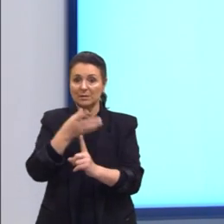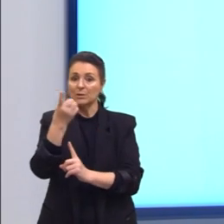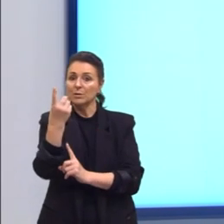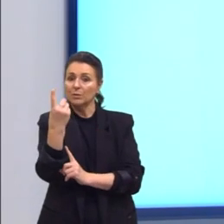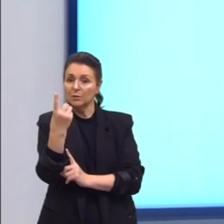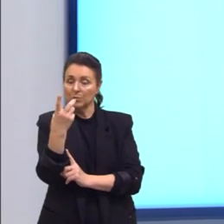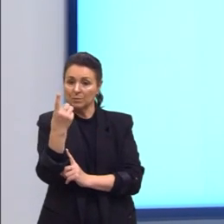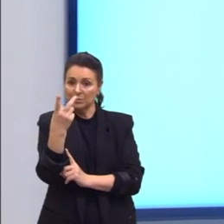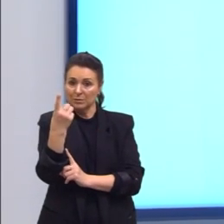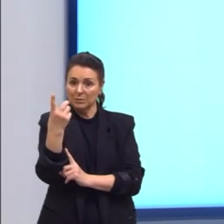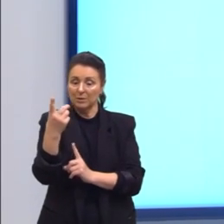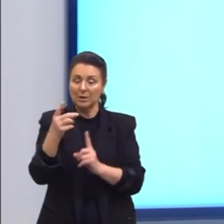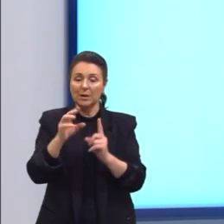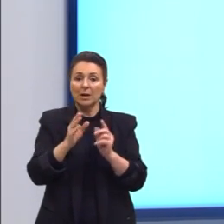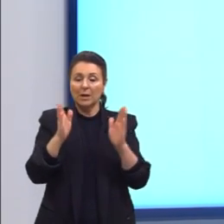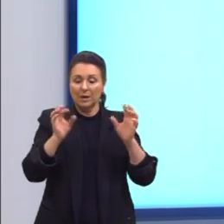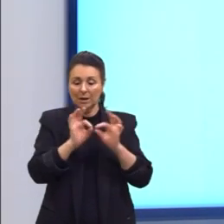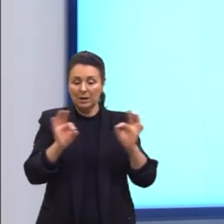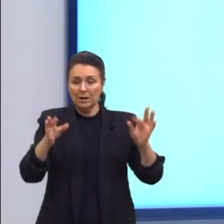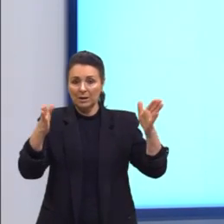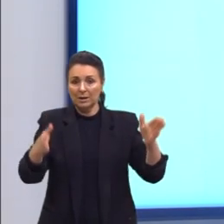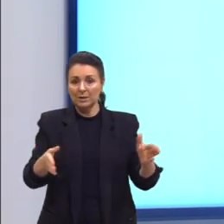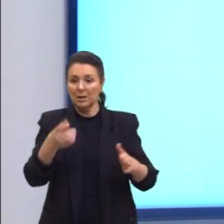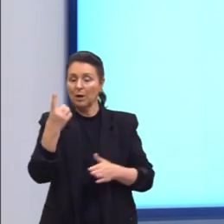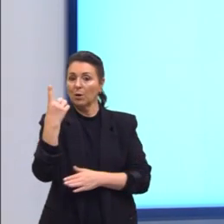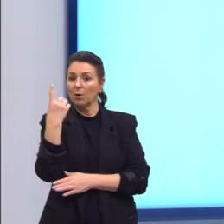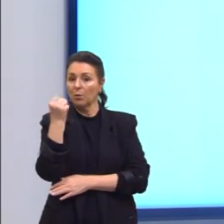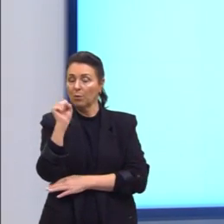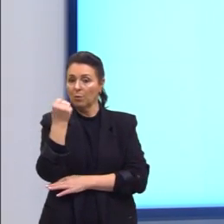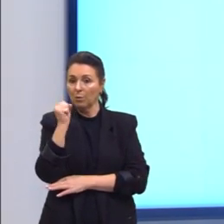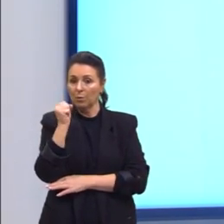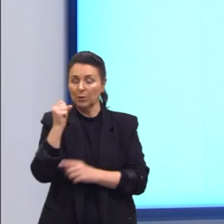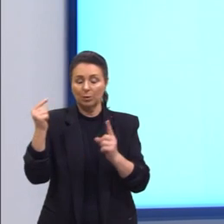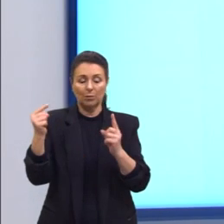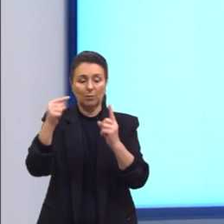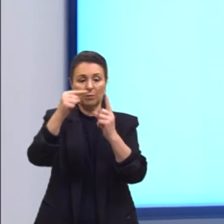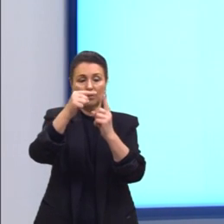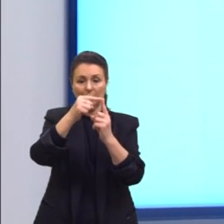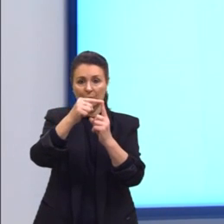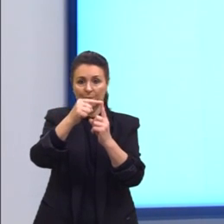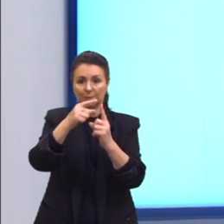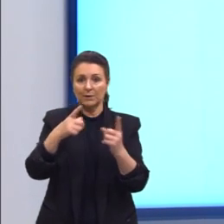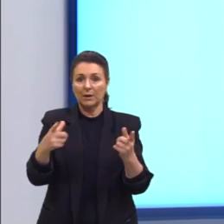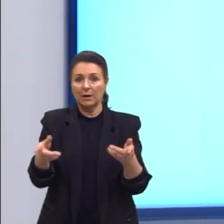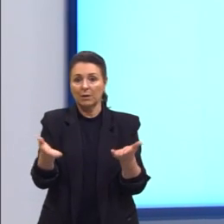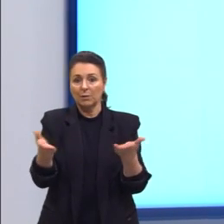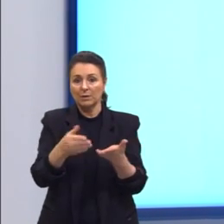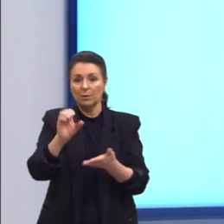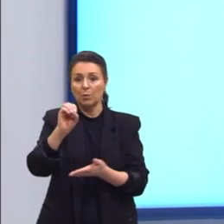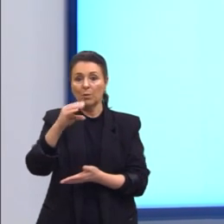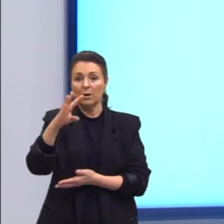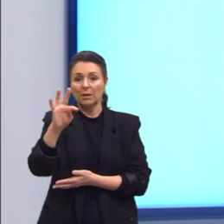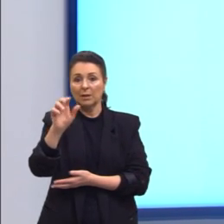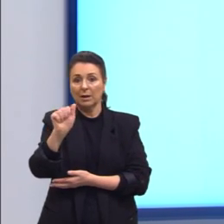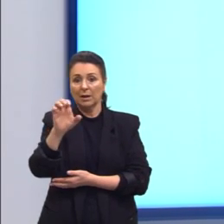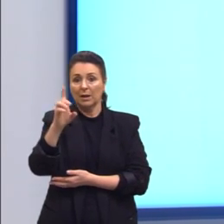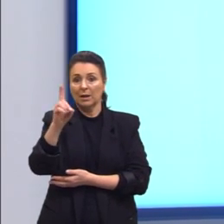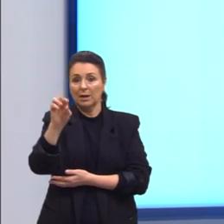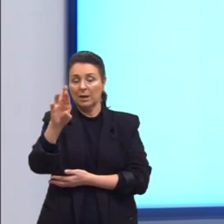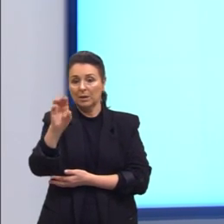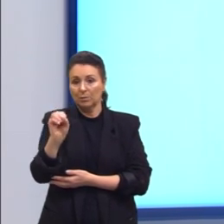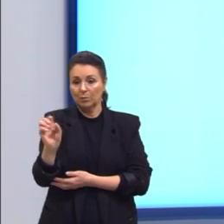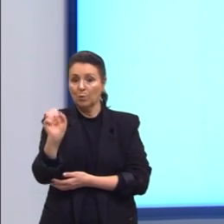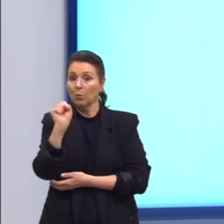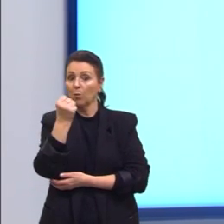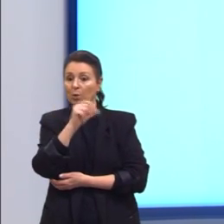e oito vértices. A próxima figura é o octaedro. Ele era associado ao